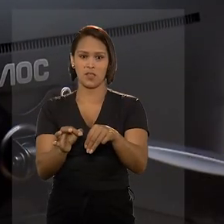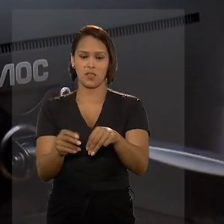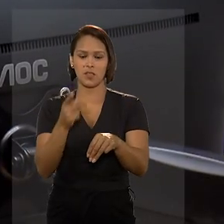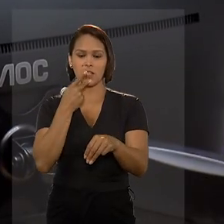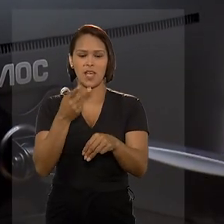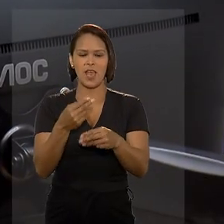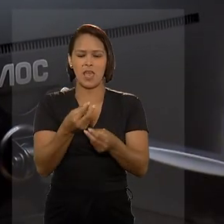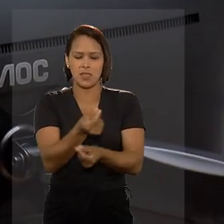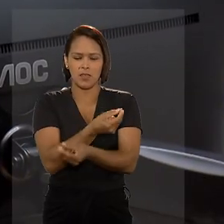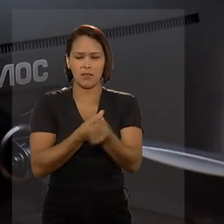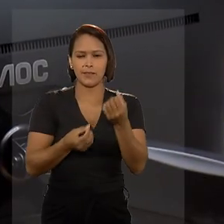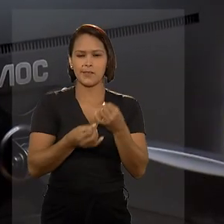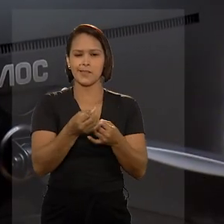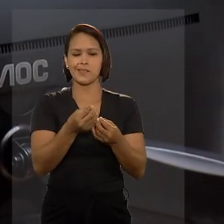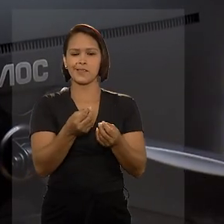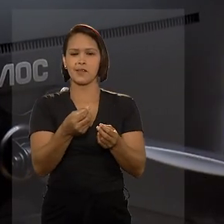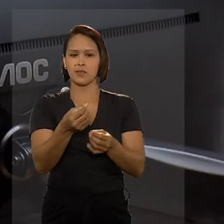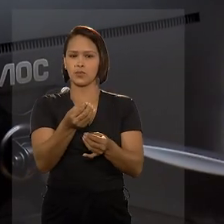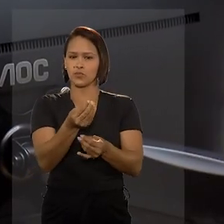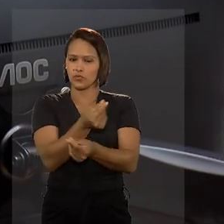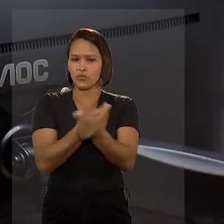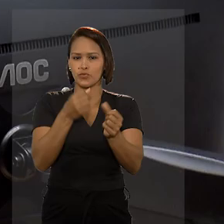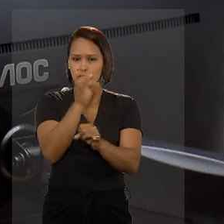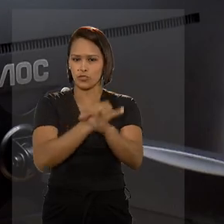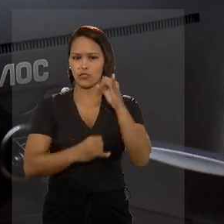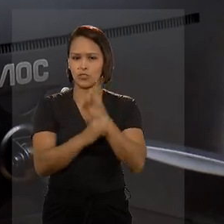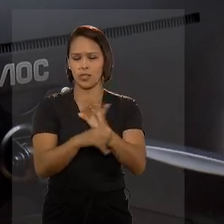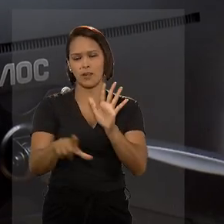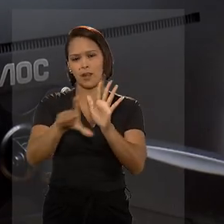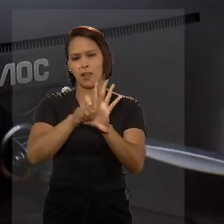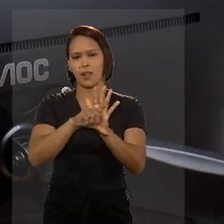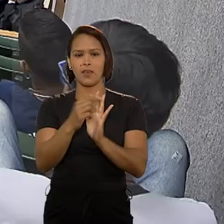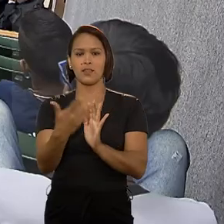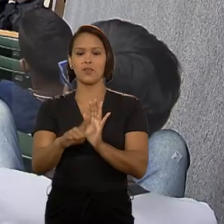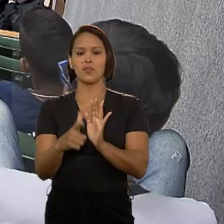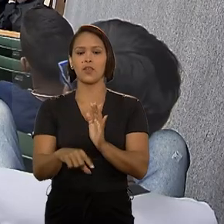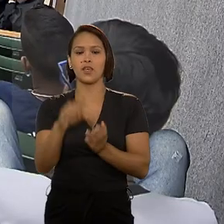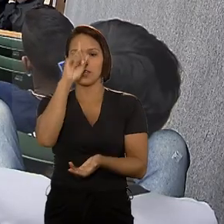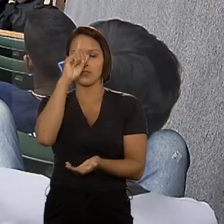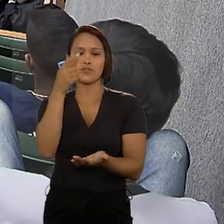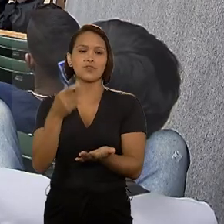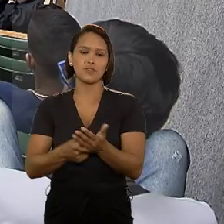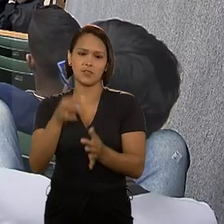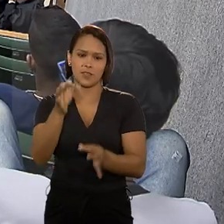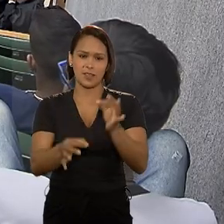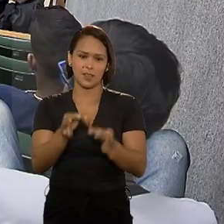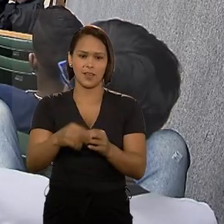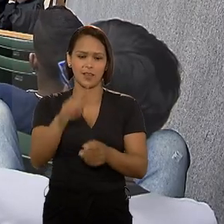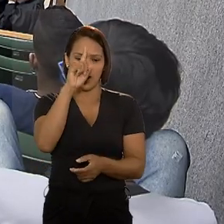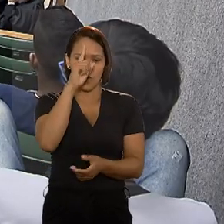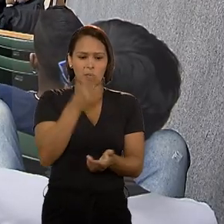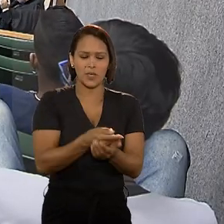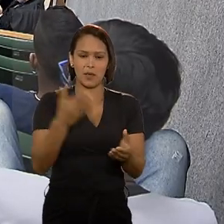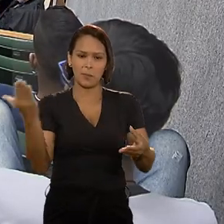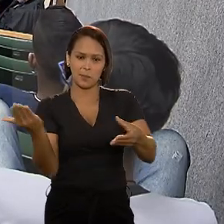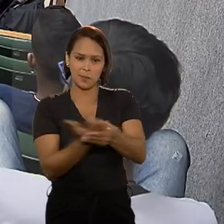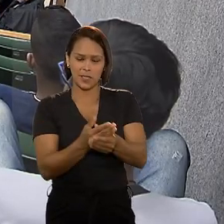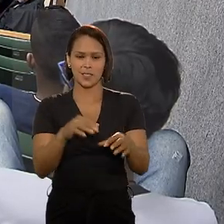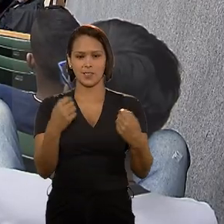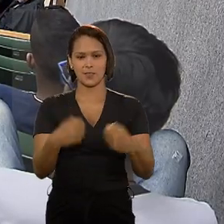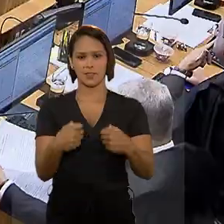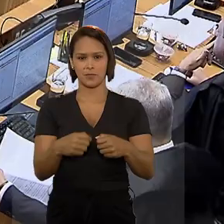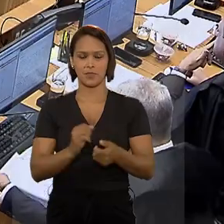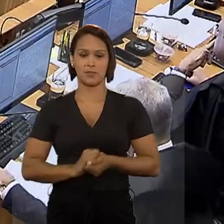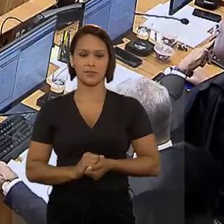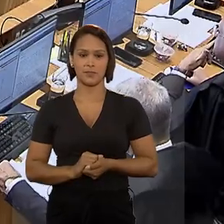ministro, a negociação das criptomoedas não configuraria os crimes previstos em lei, que justificariam a competência federal para o julgamento da